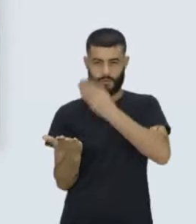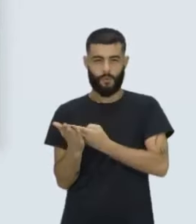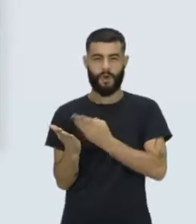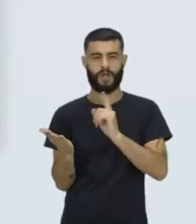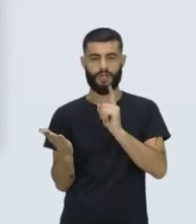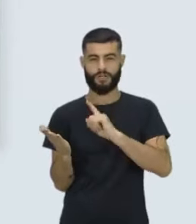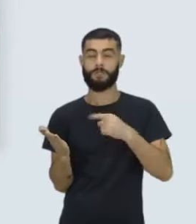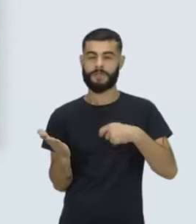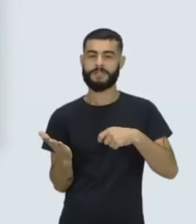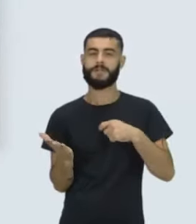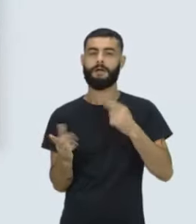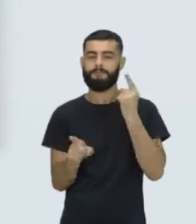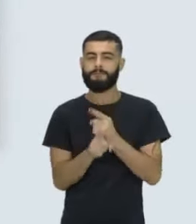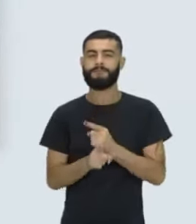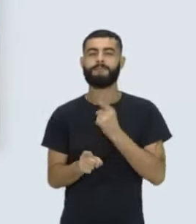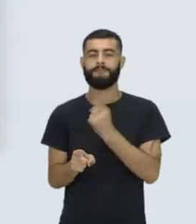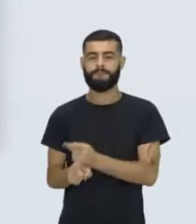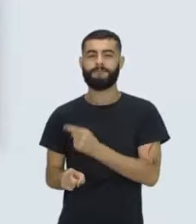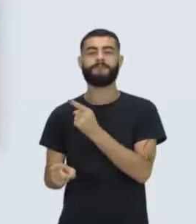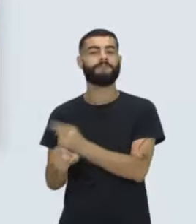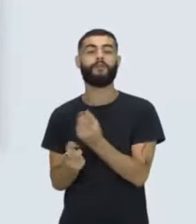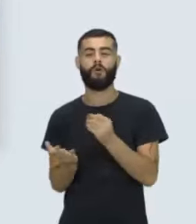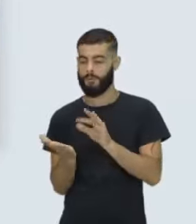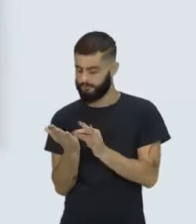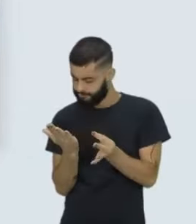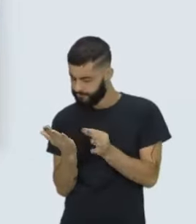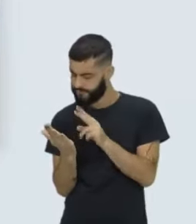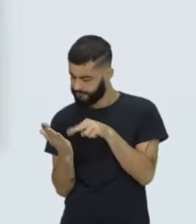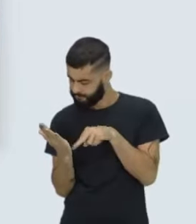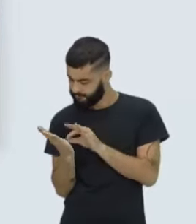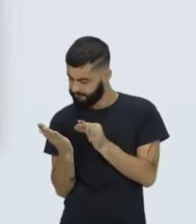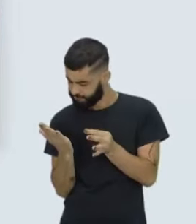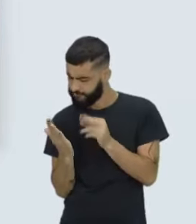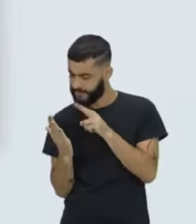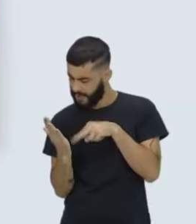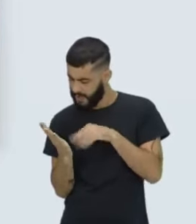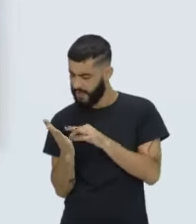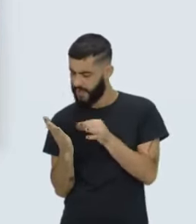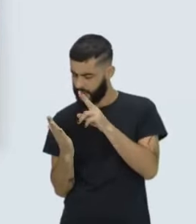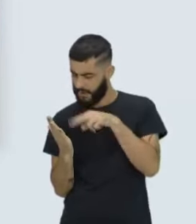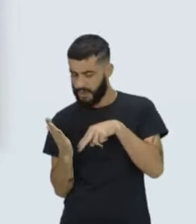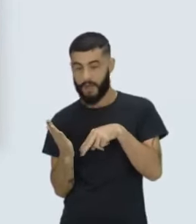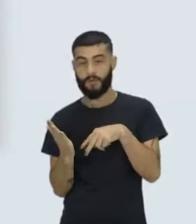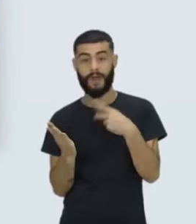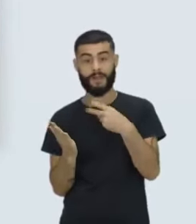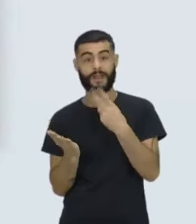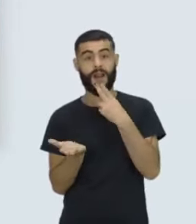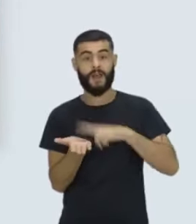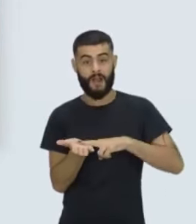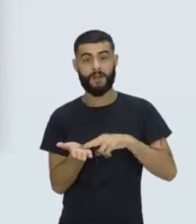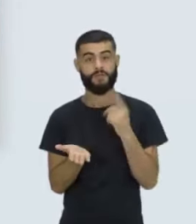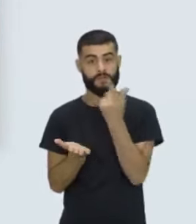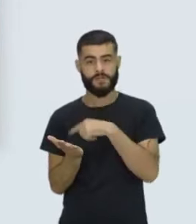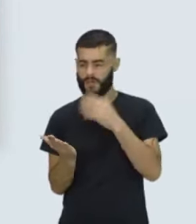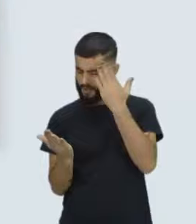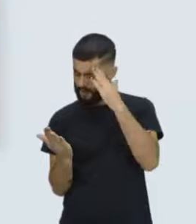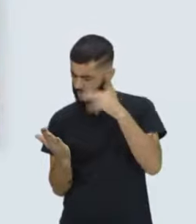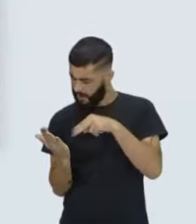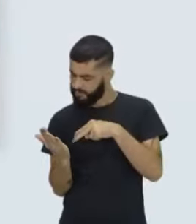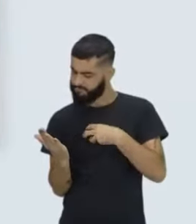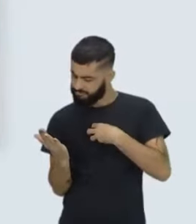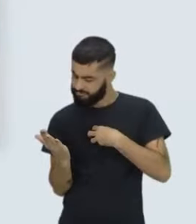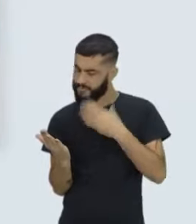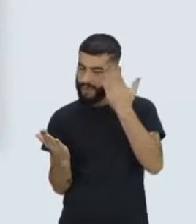que ir lendo. E você vai lendo essas cartas e vai entrando, você vai adquirindo uma empatia pela Helena Morley, pela menina